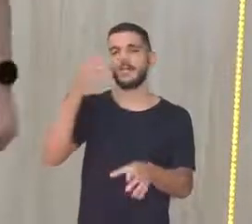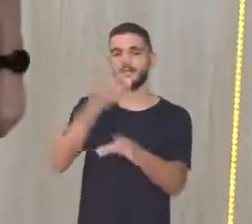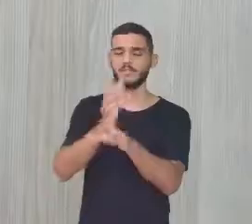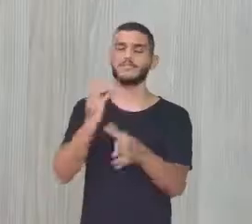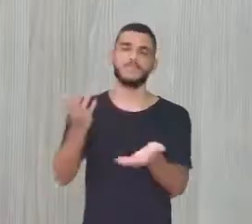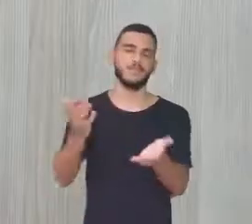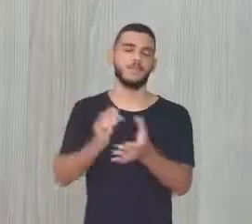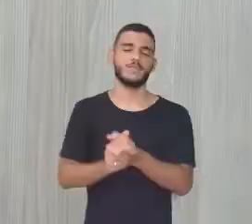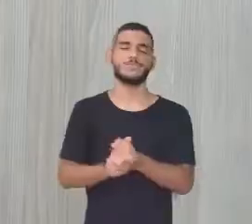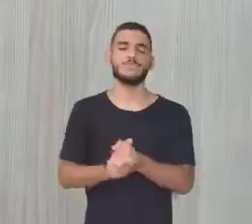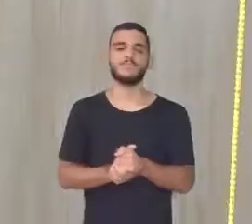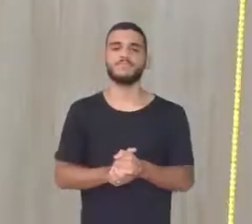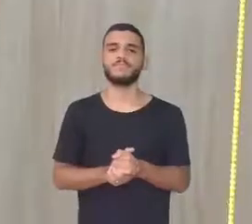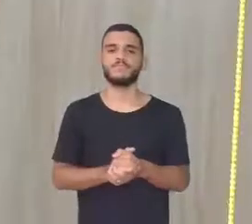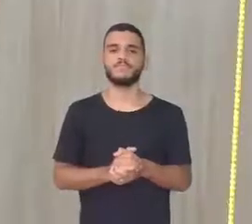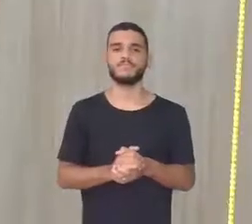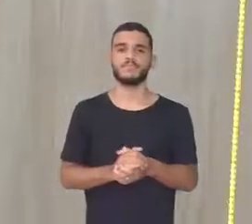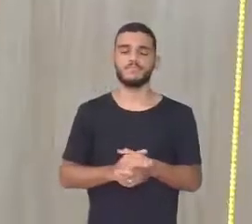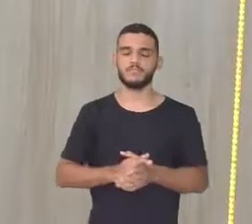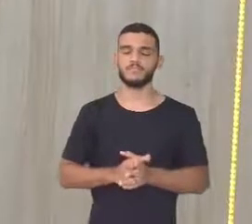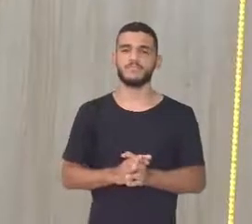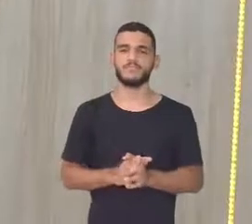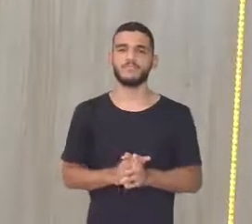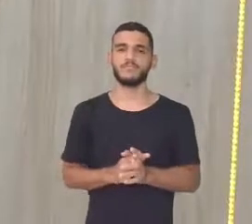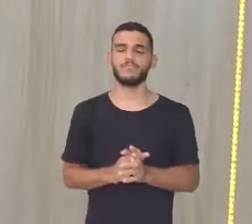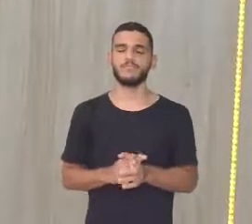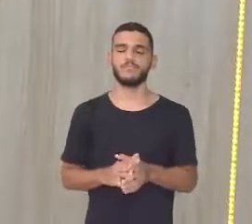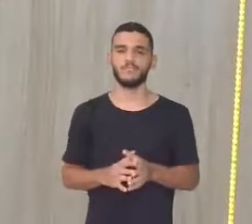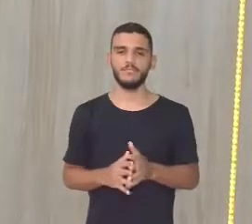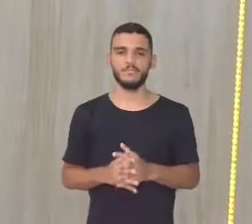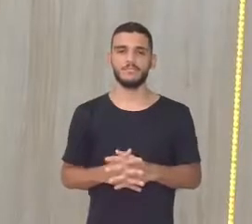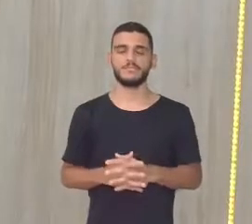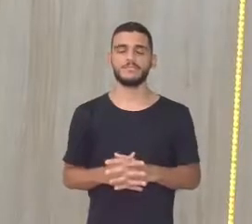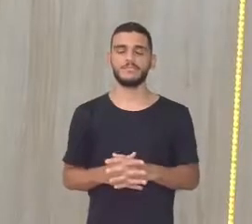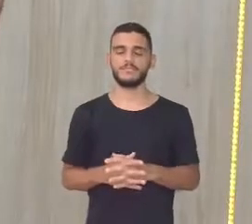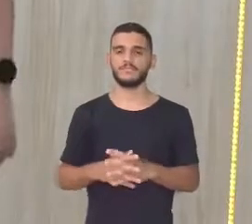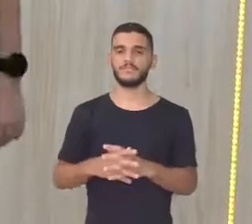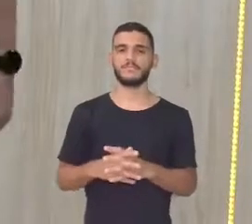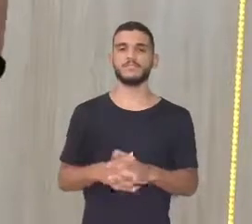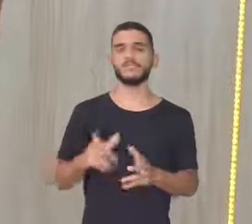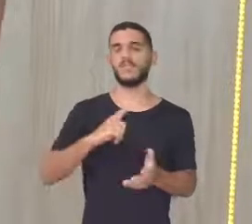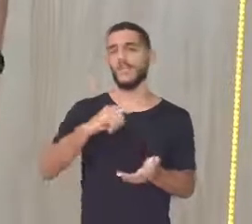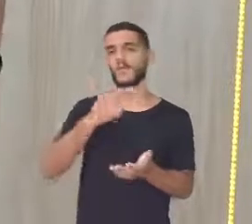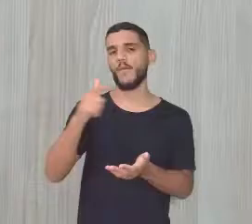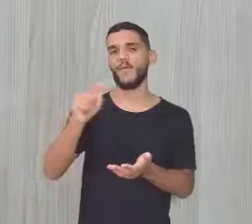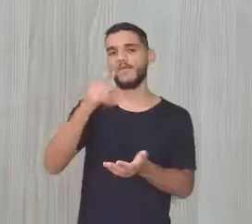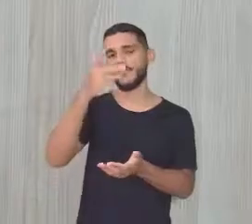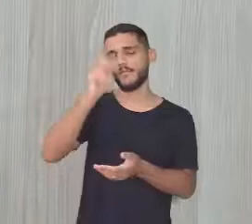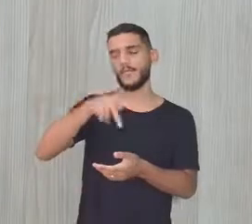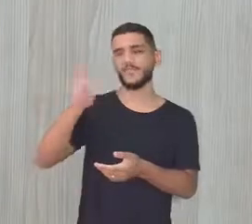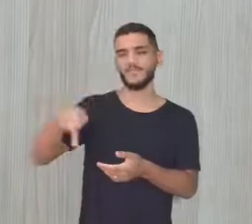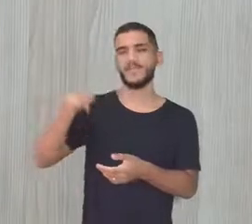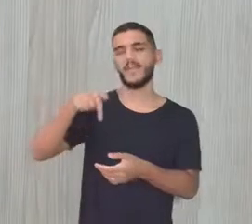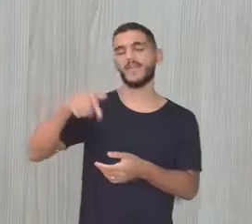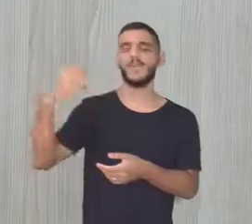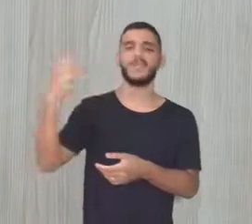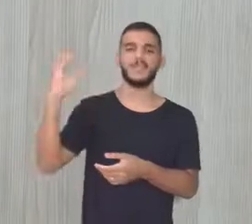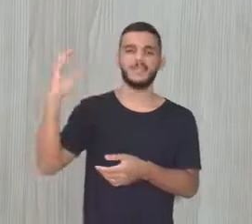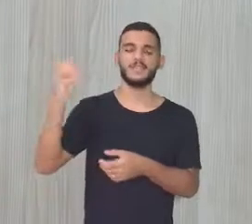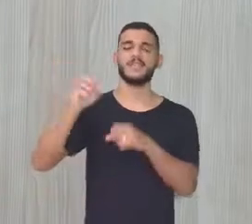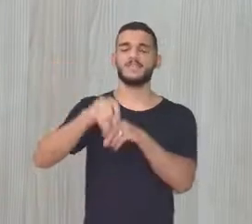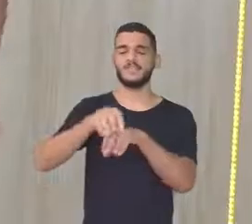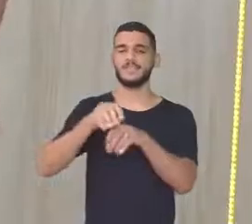ciência É aulas de ciência Aí com a tia Carol Né? Tia Carol ciências Carol, Cláudia É E Isabel Isabel